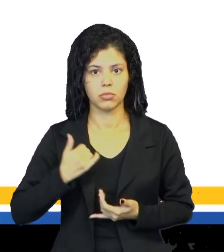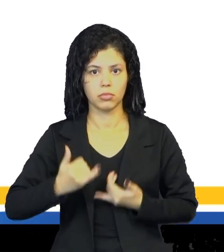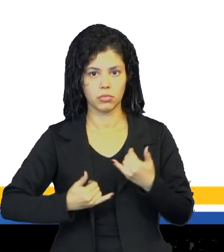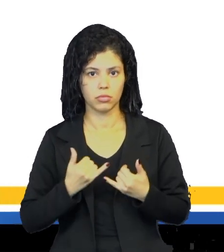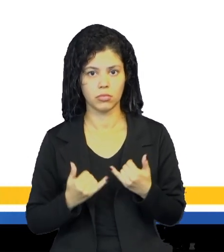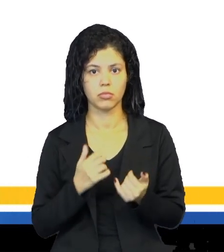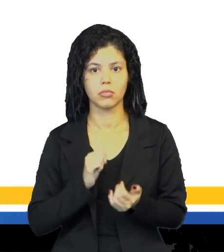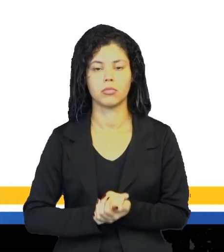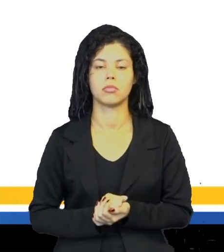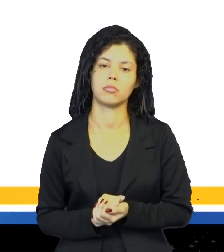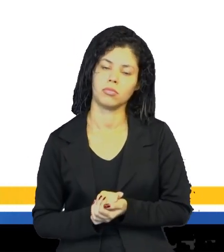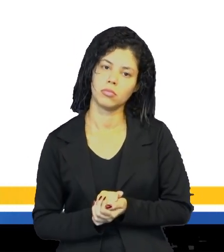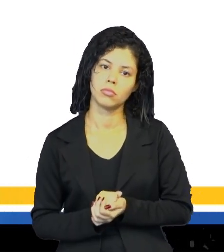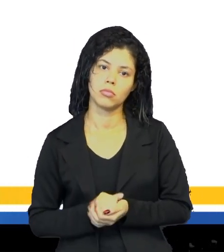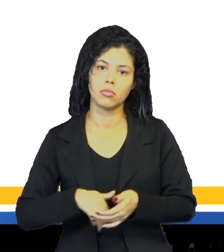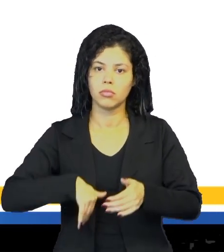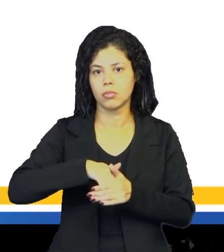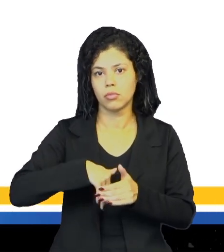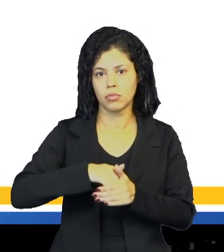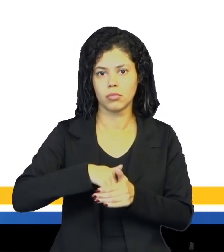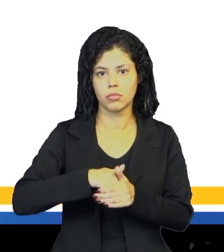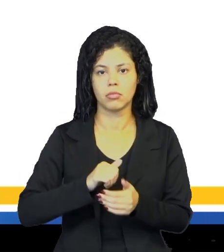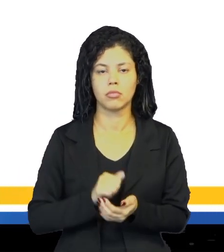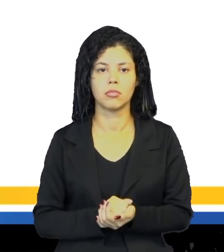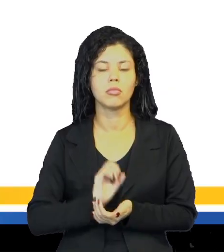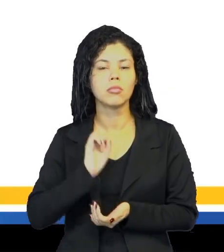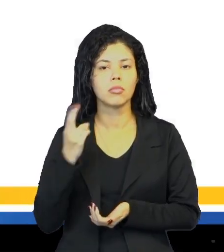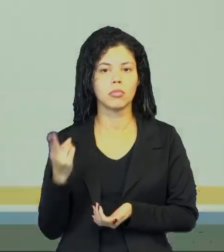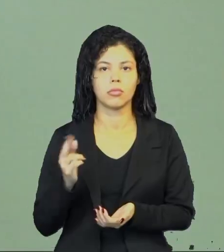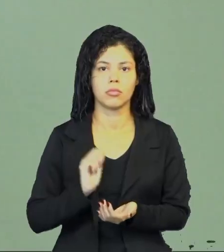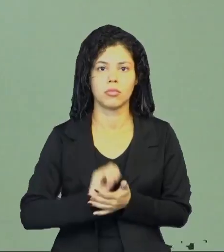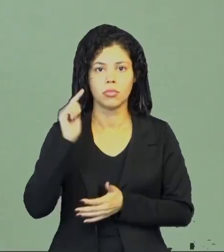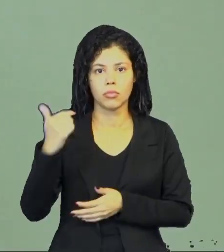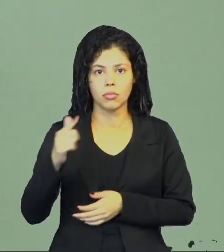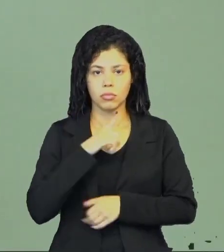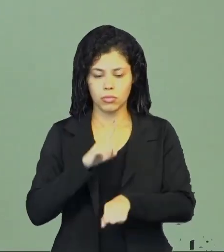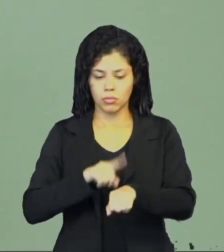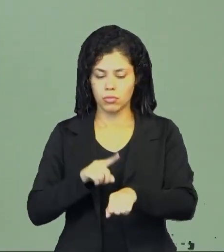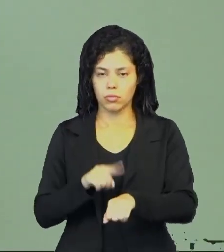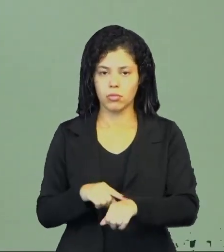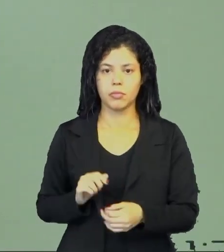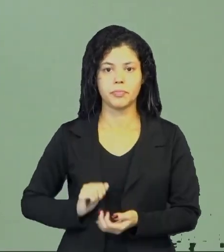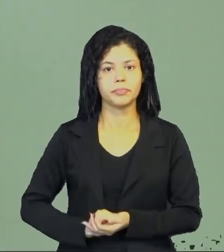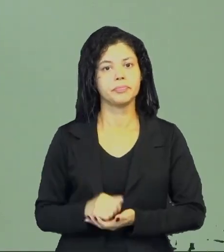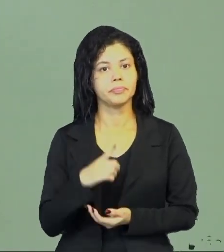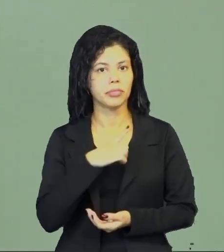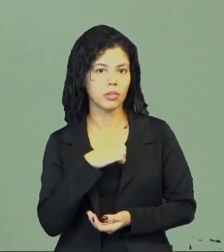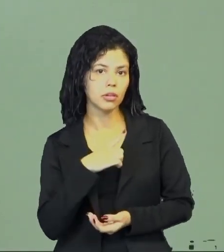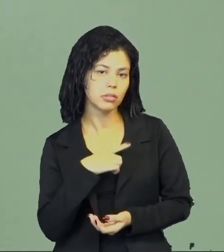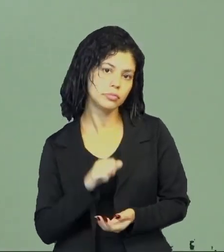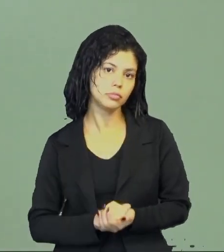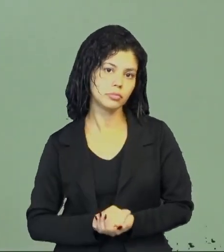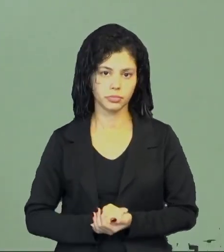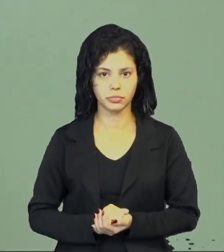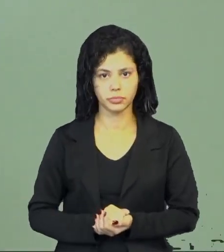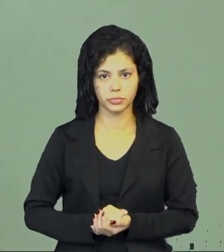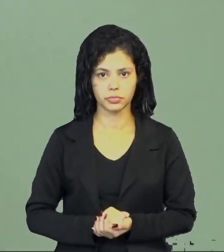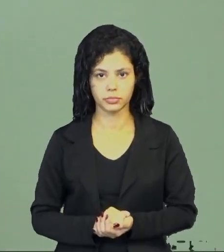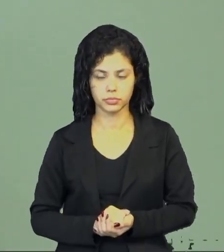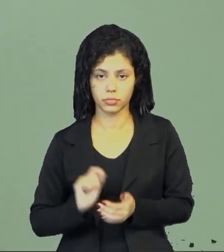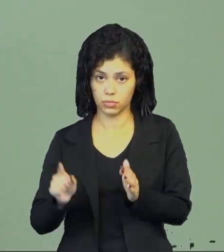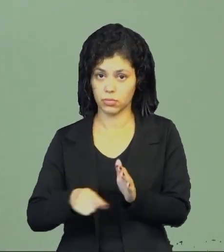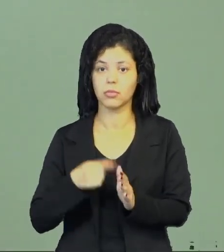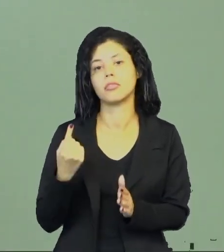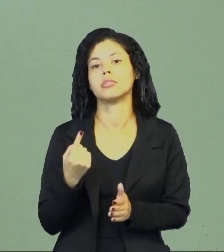brincar, vão na quadra esportiva, ou seja, aquele tempinho que você tem, né, entre a